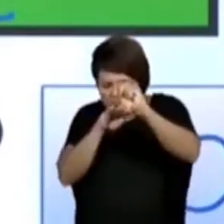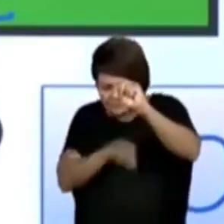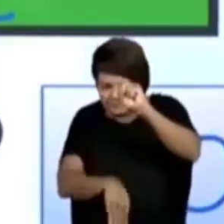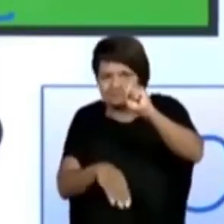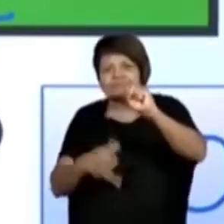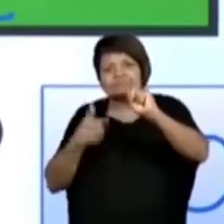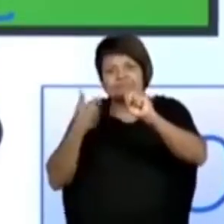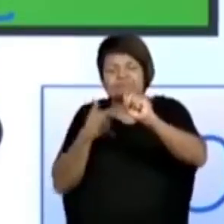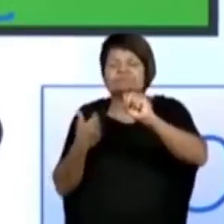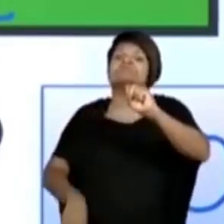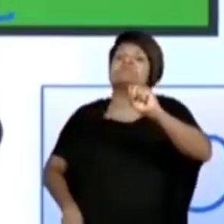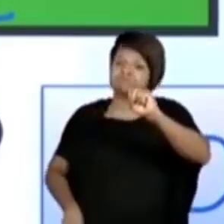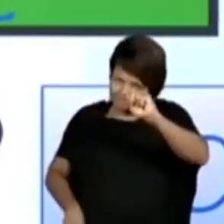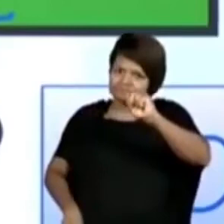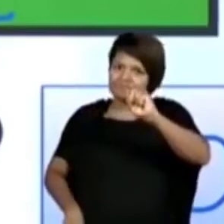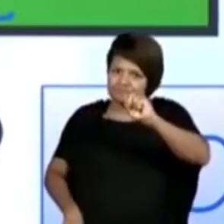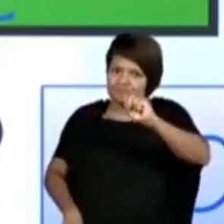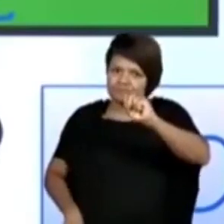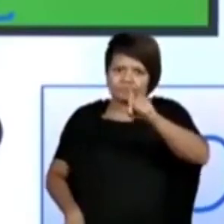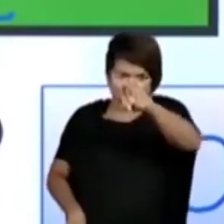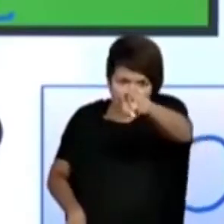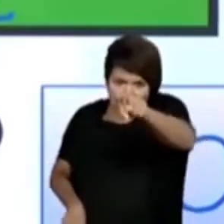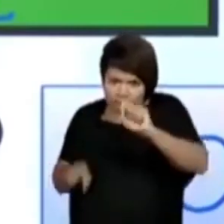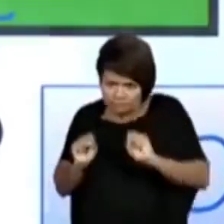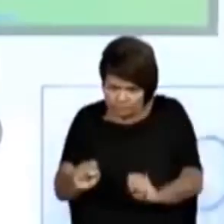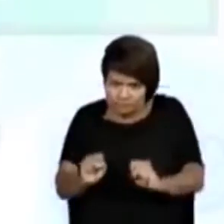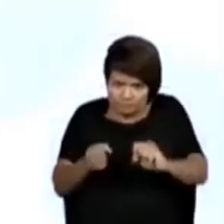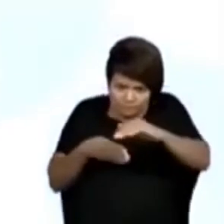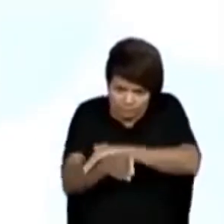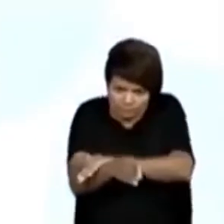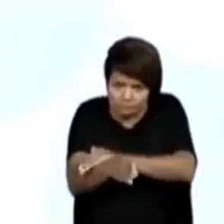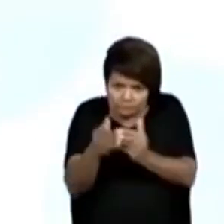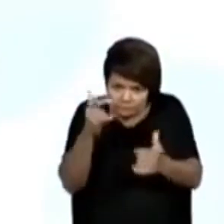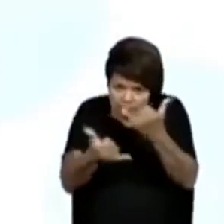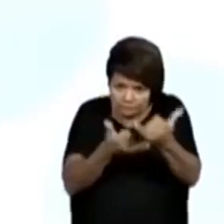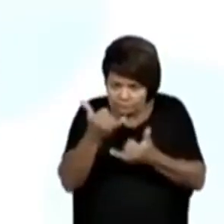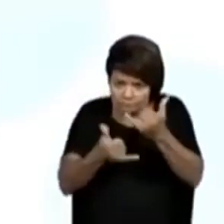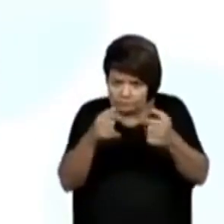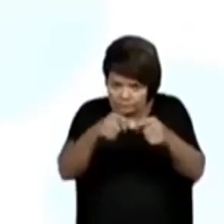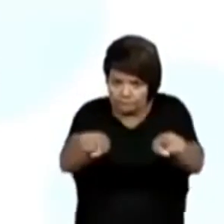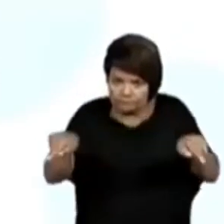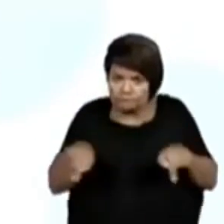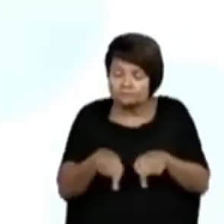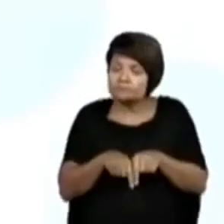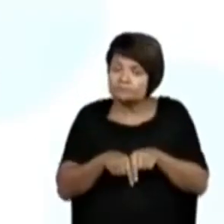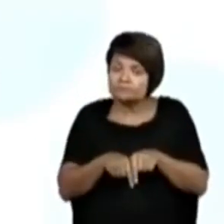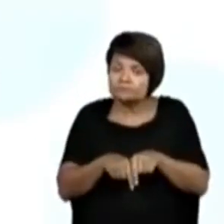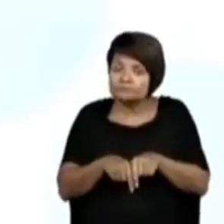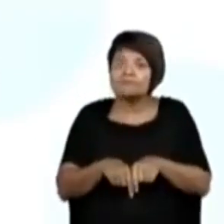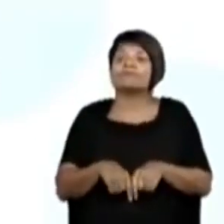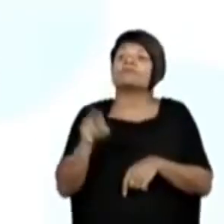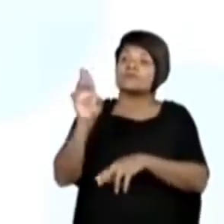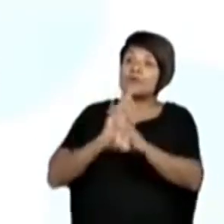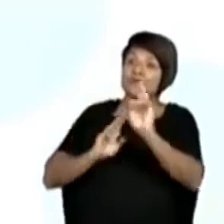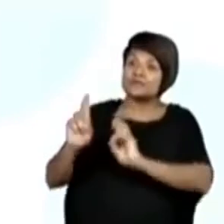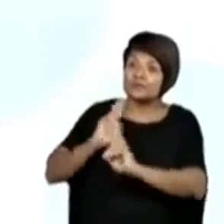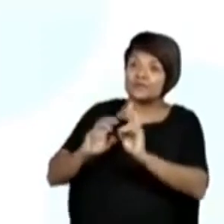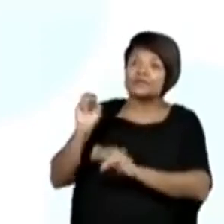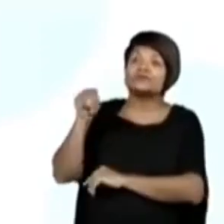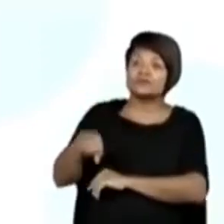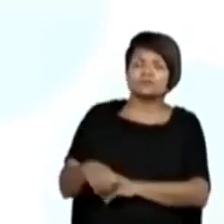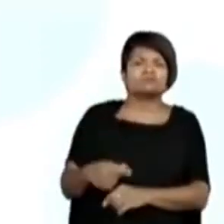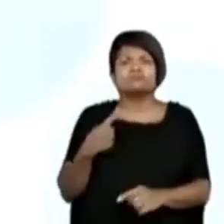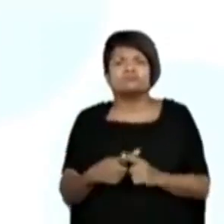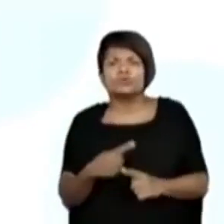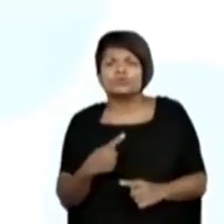anos. Você pode brincar nesse espaço? E aí? Eles respondendo que sim, Prô. Por